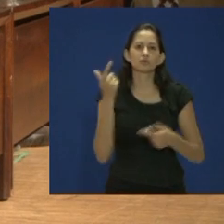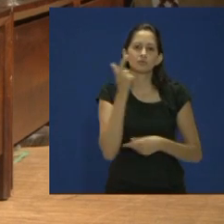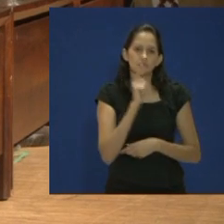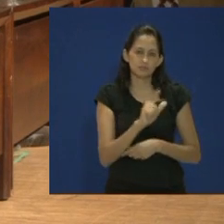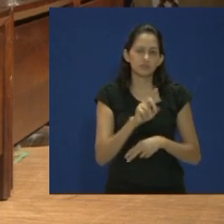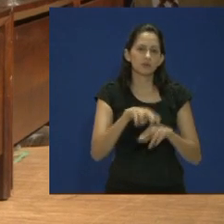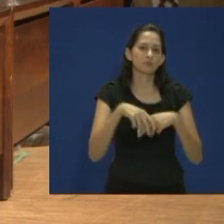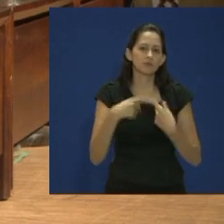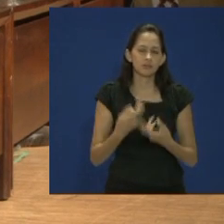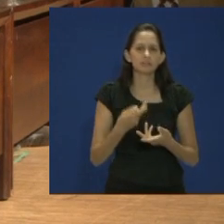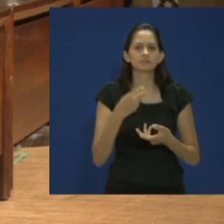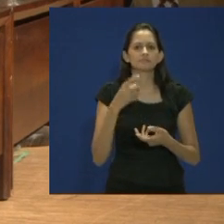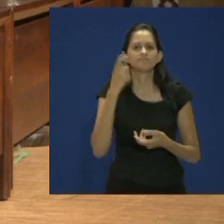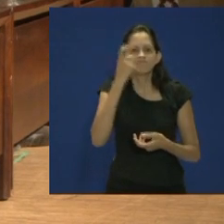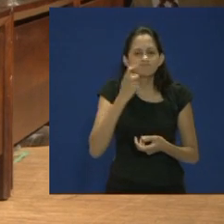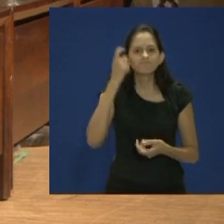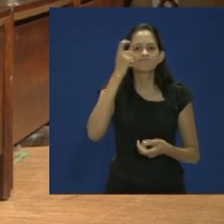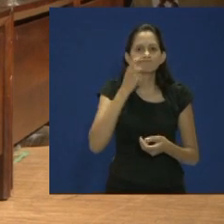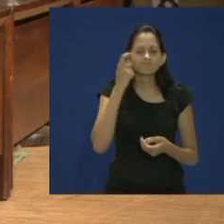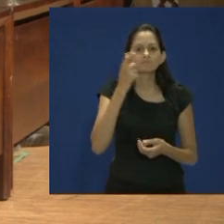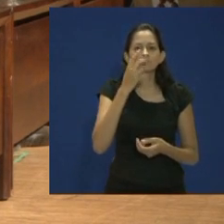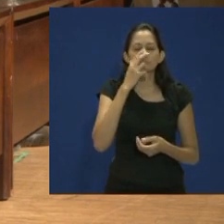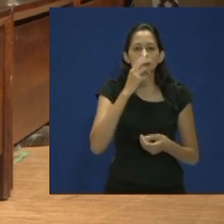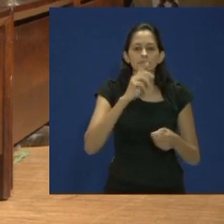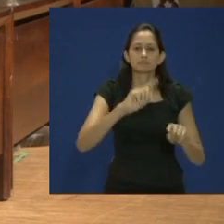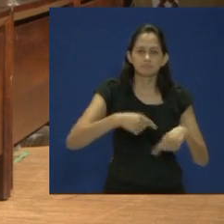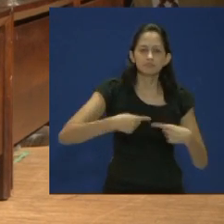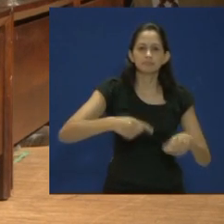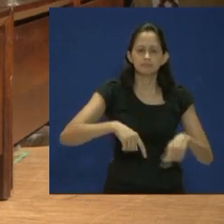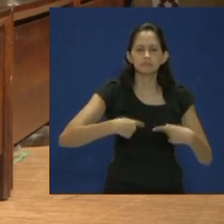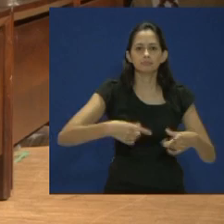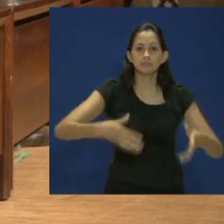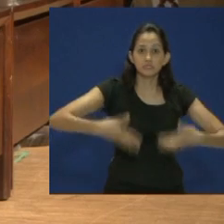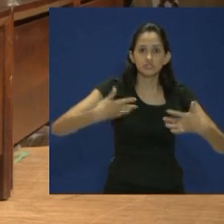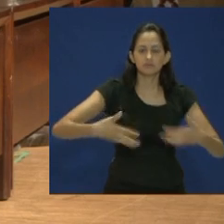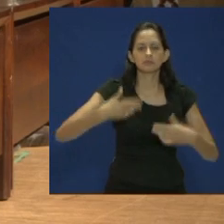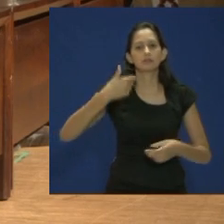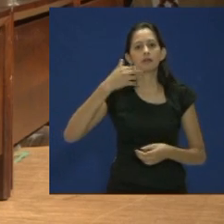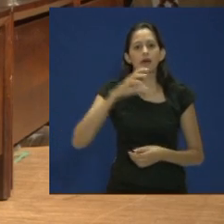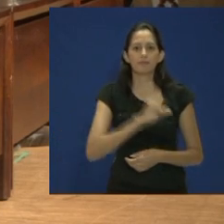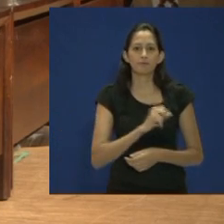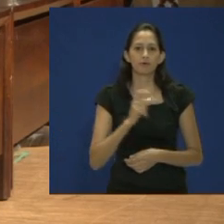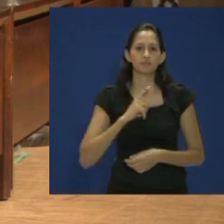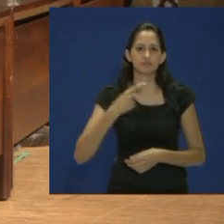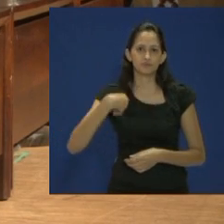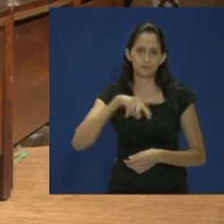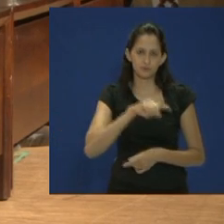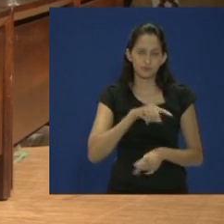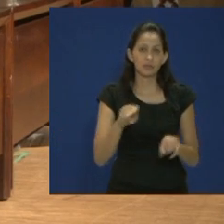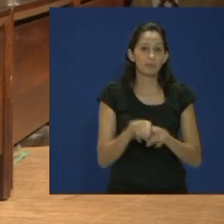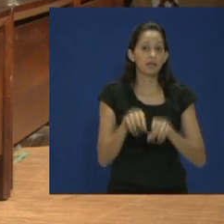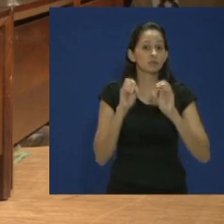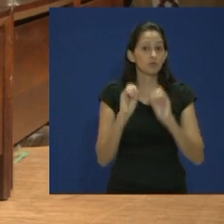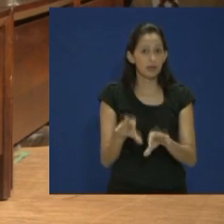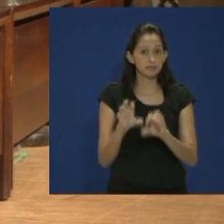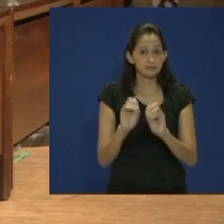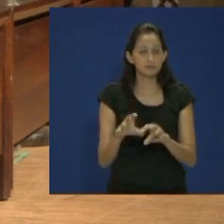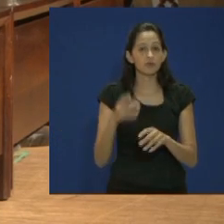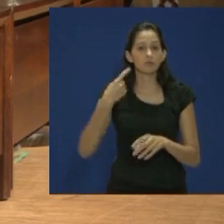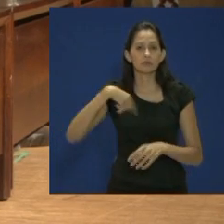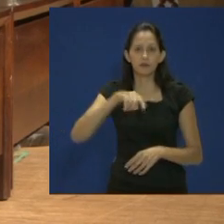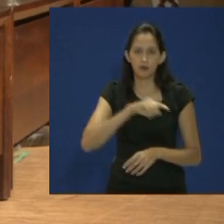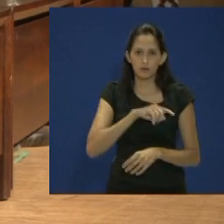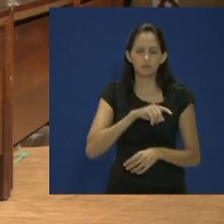graças a toda insistência, paciência e amor que tiveram conosco e pela educação e caráter que nos foi